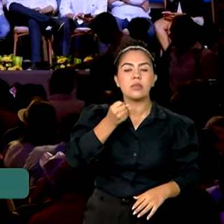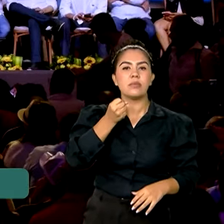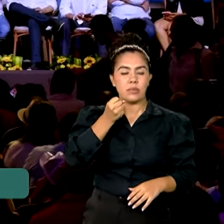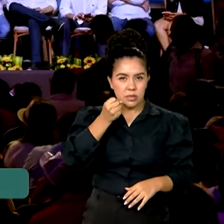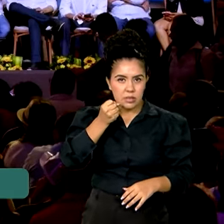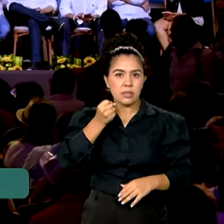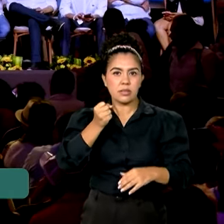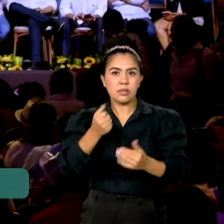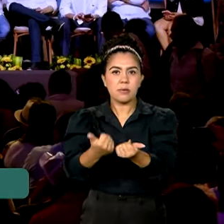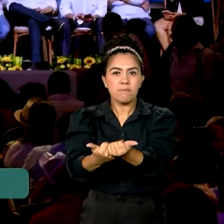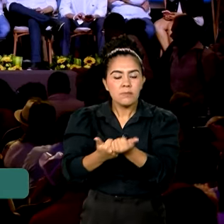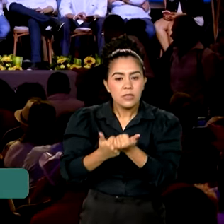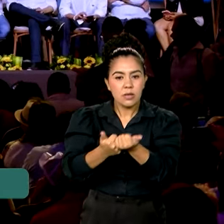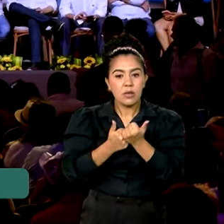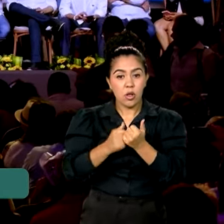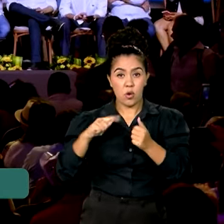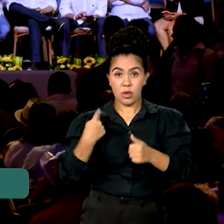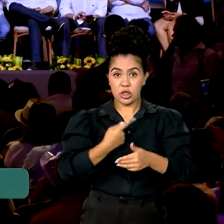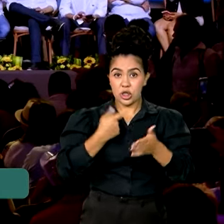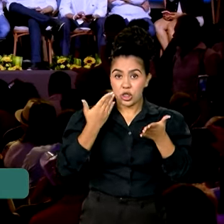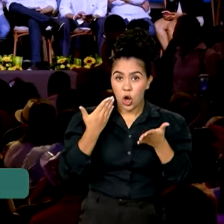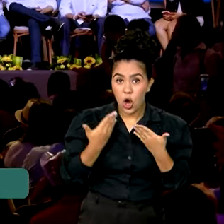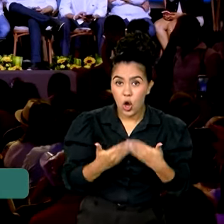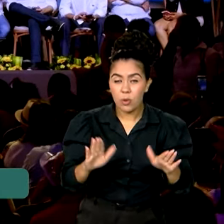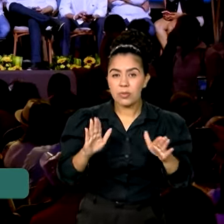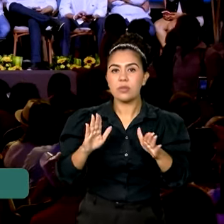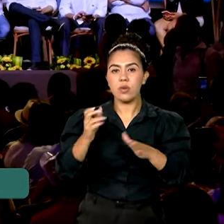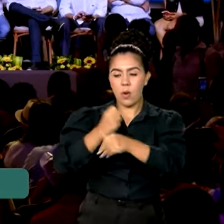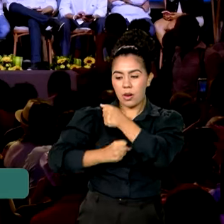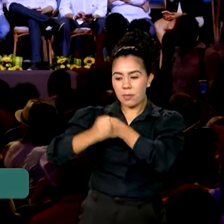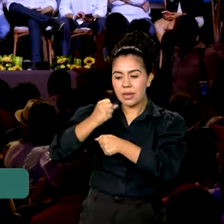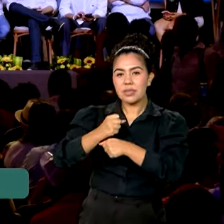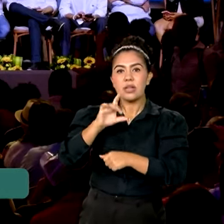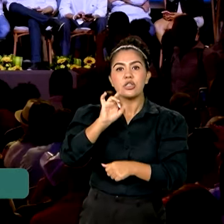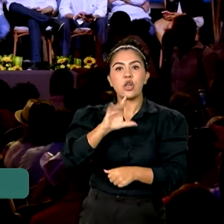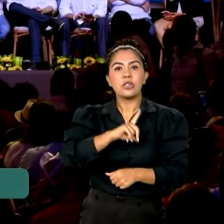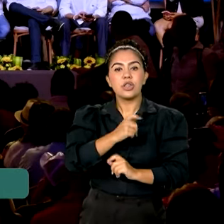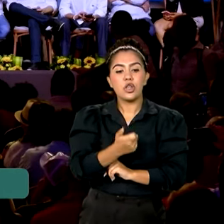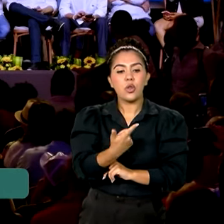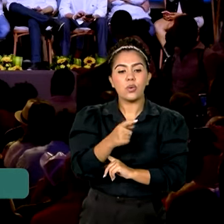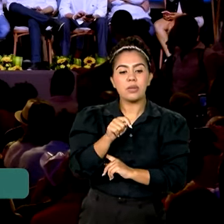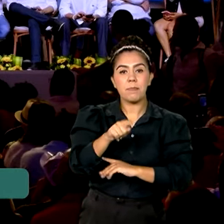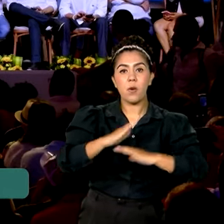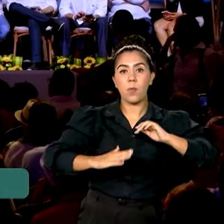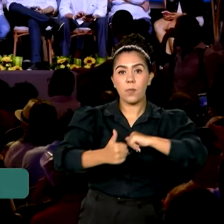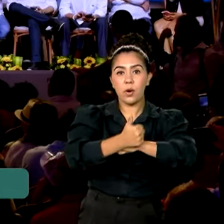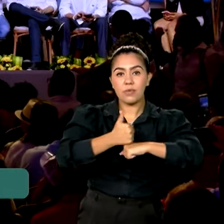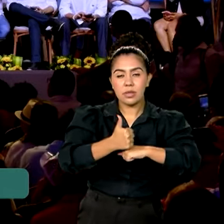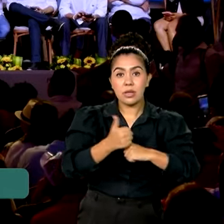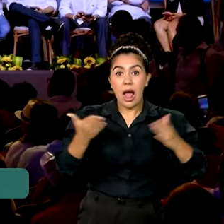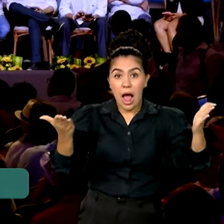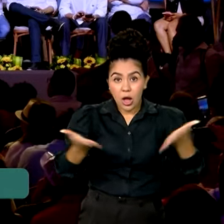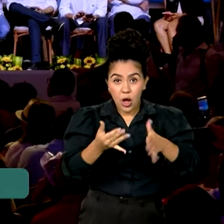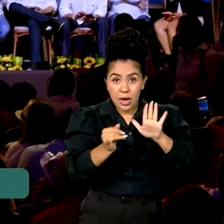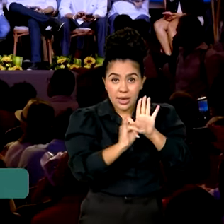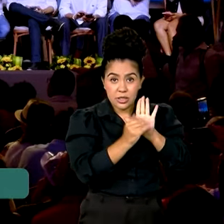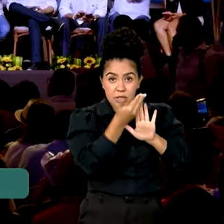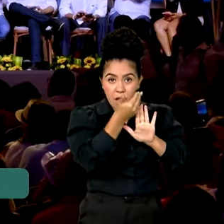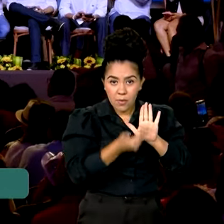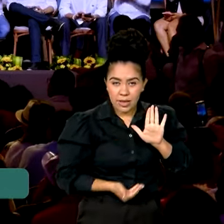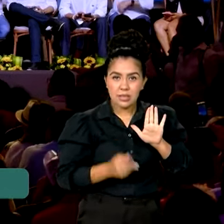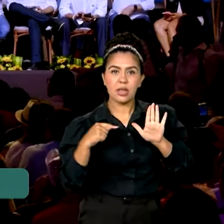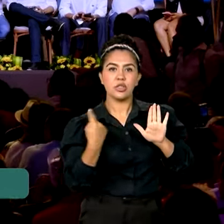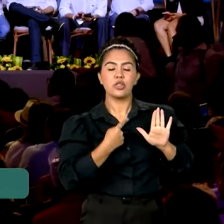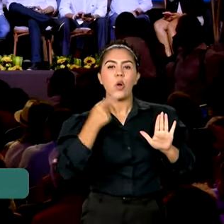Lula, havia ainda 12 mil médicos no programa. Com esse edital, nós retomamos aquela nossa